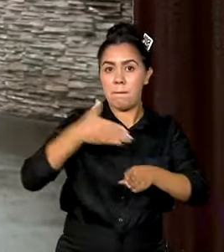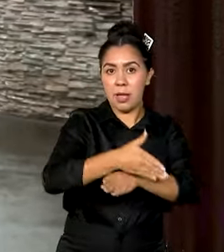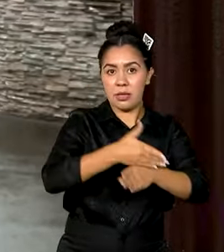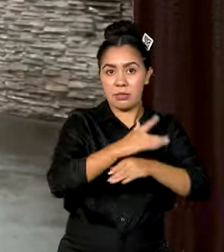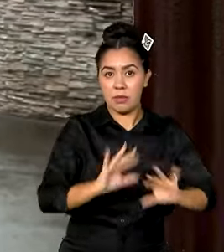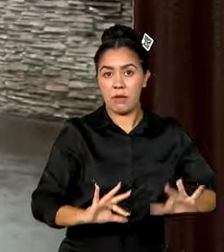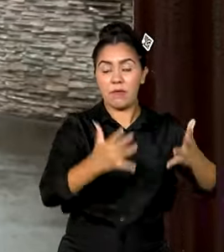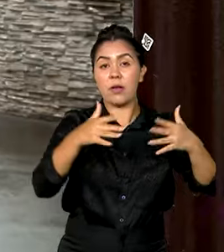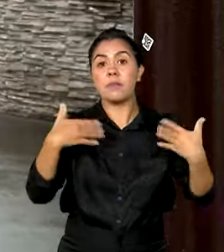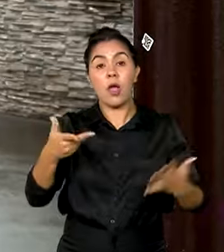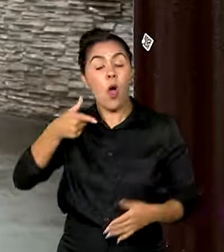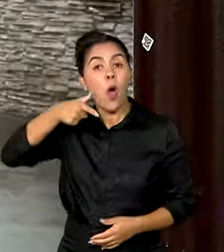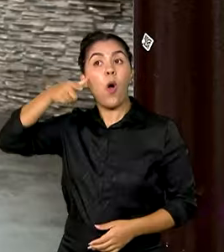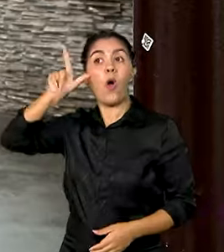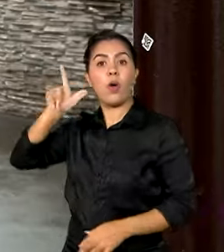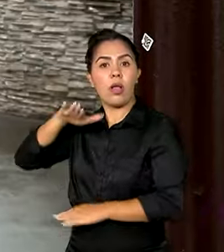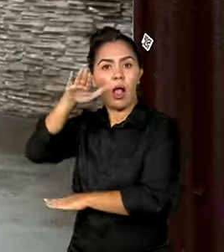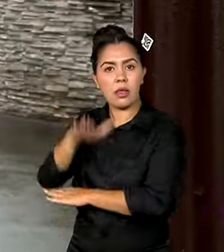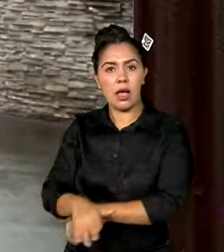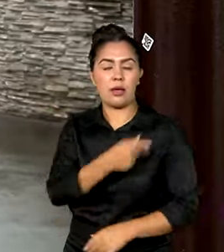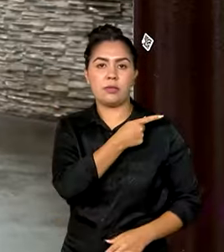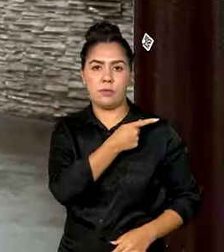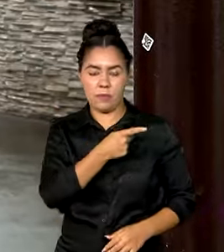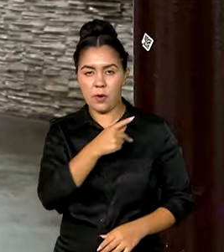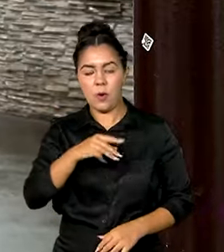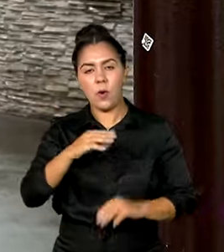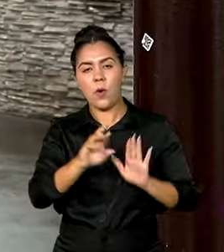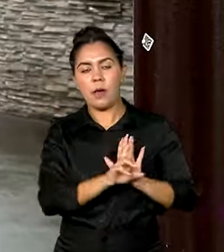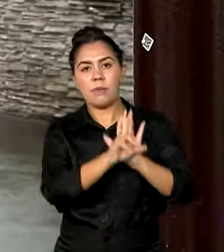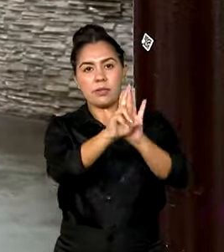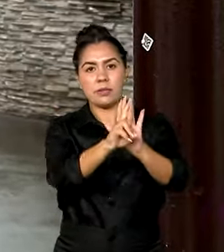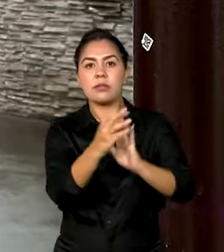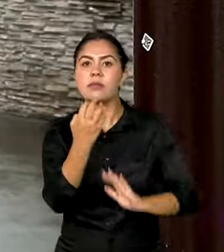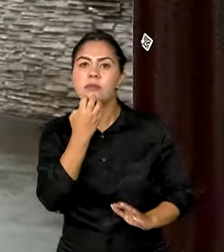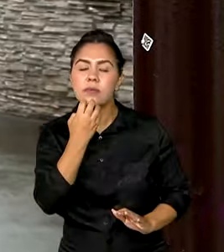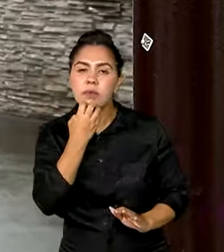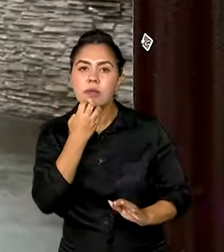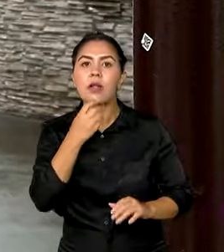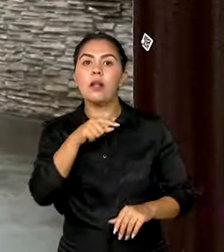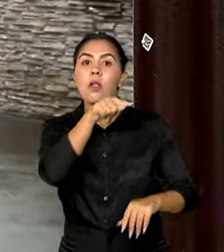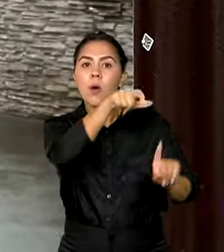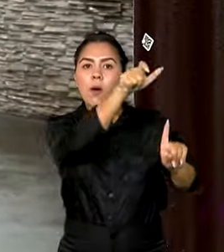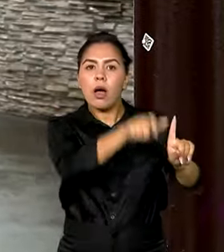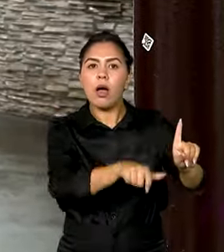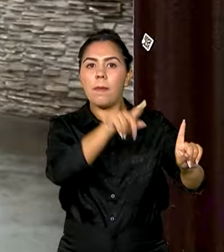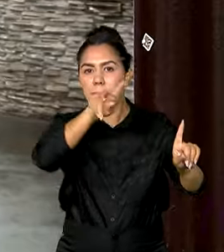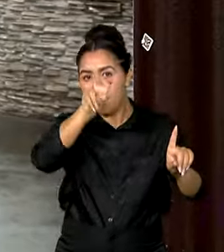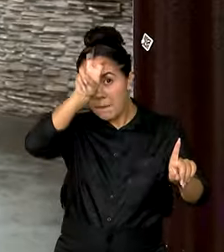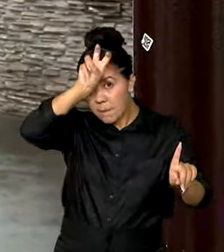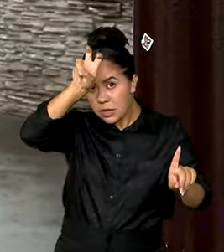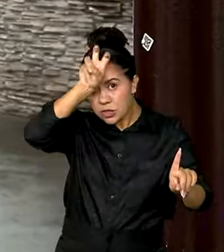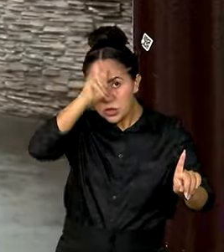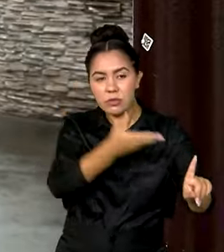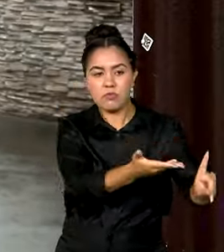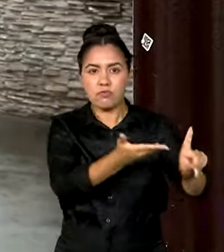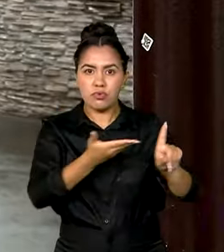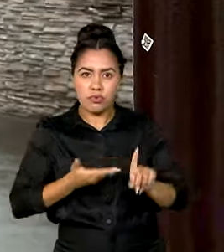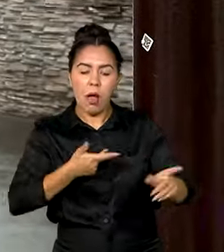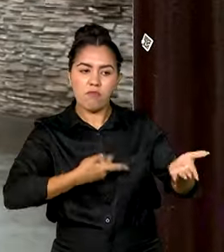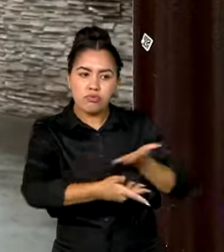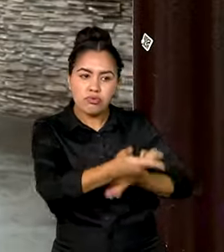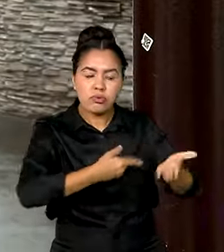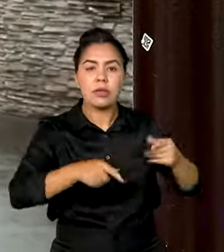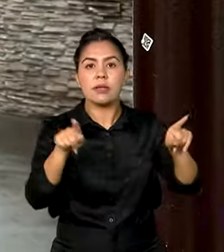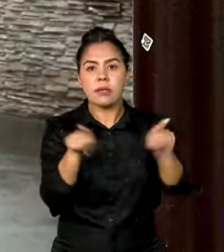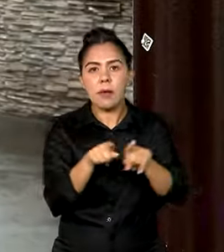Bom, ontem à tarde, Mauro Vieira recebeu o chanceler do Egito, também aqui no hotel, e depois foi recepcionado pelo presidente da